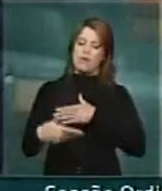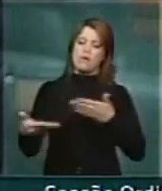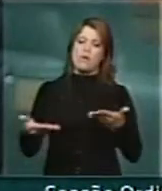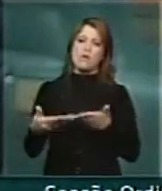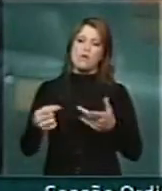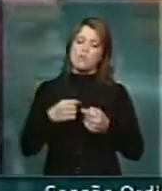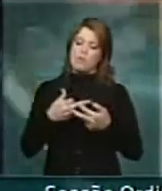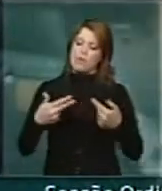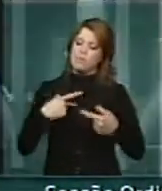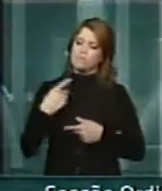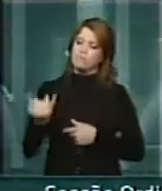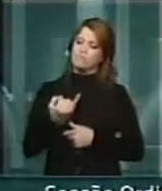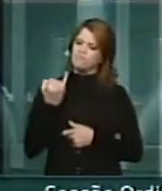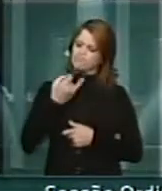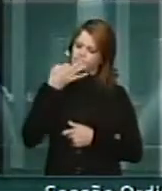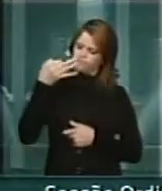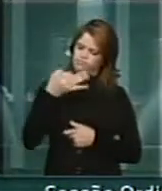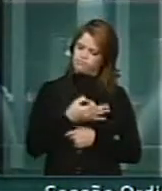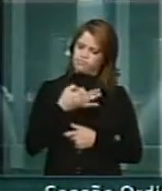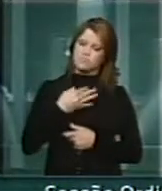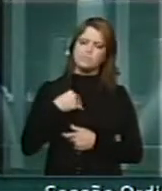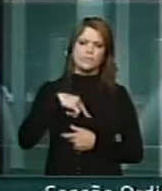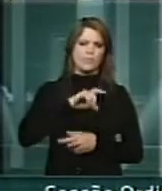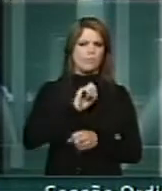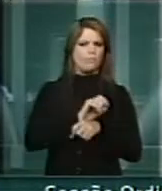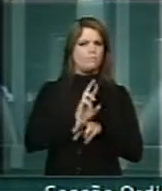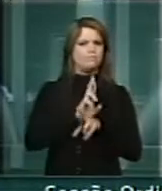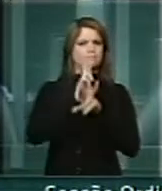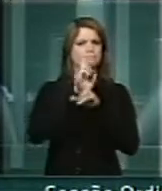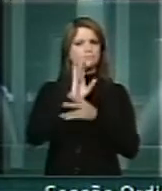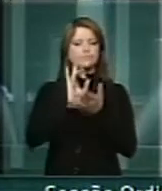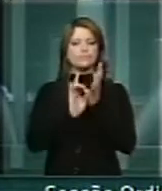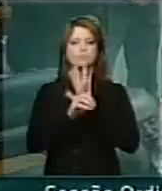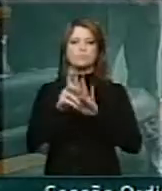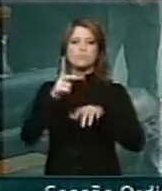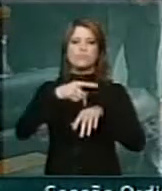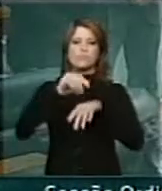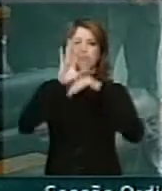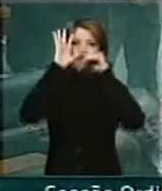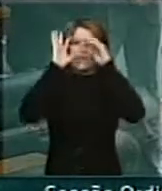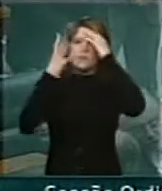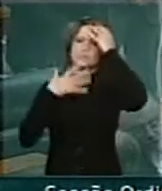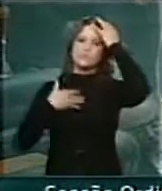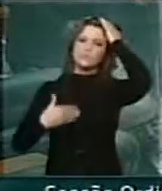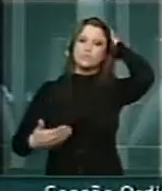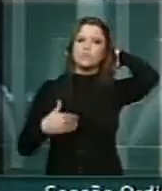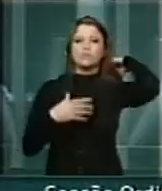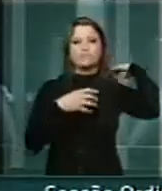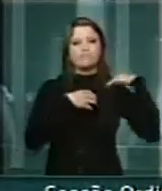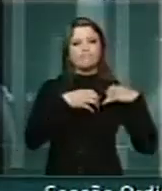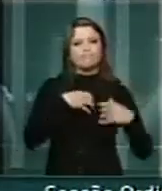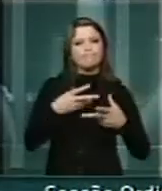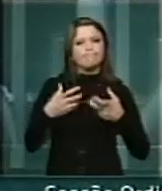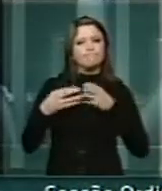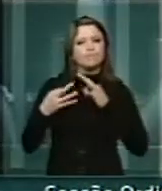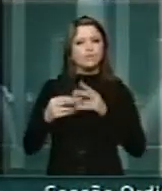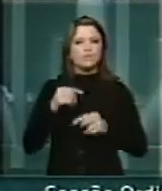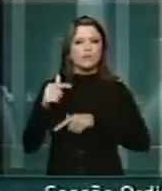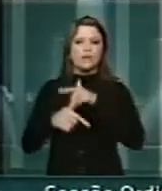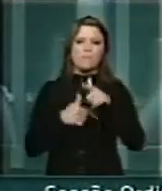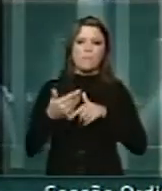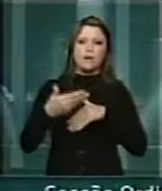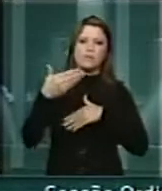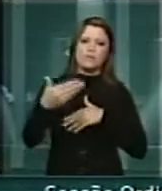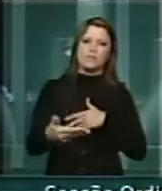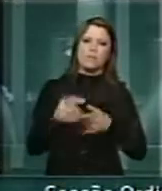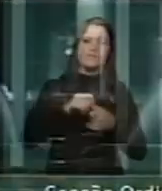uma causa tão correta que eu espero que as autoridades do país possam se sensibilizar com esse trabalho de Vossa